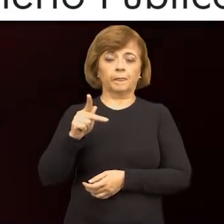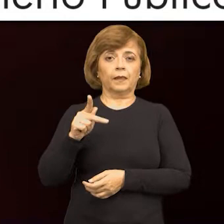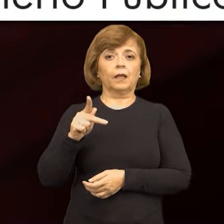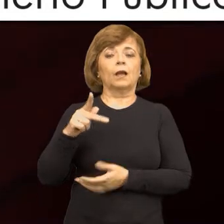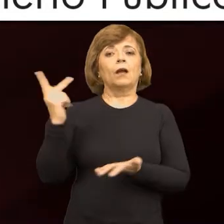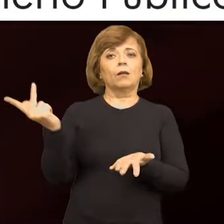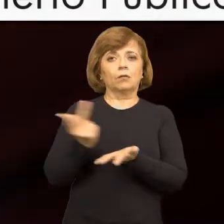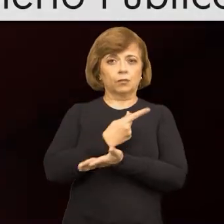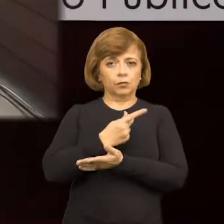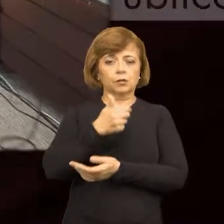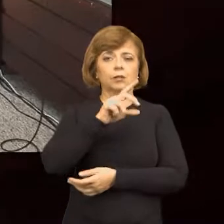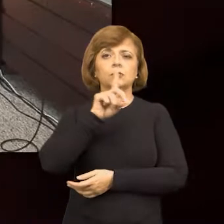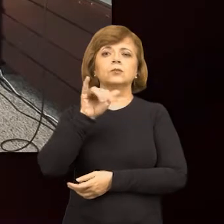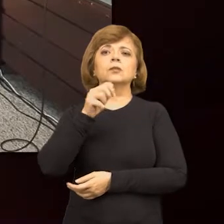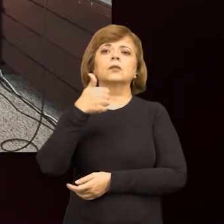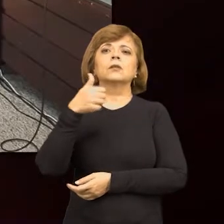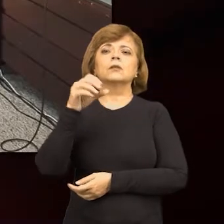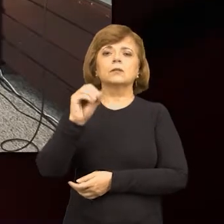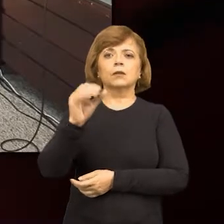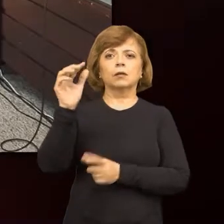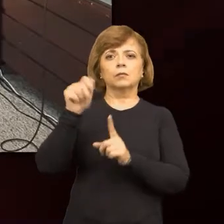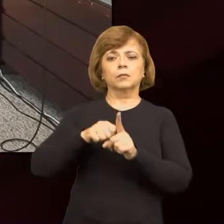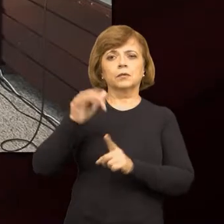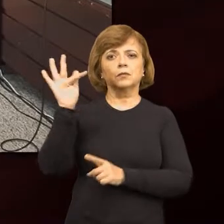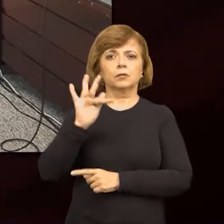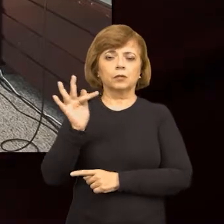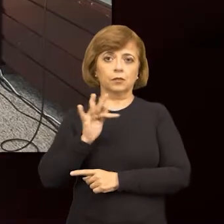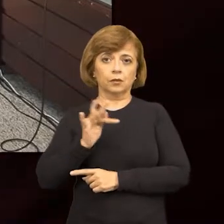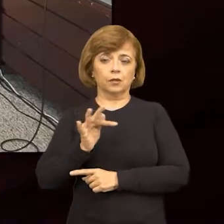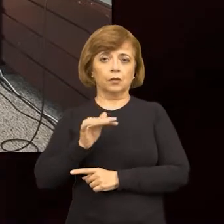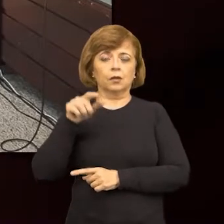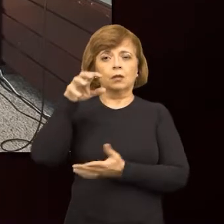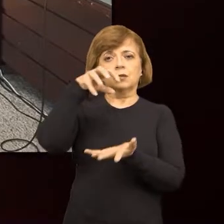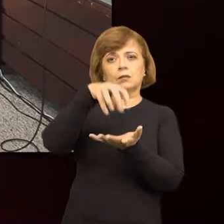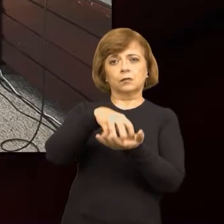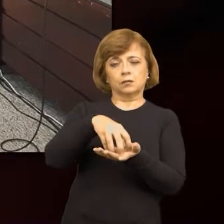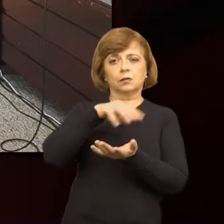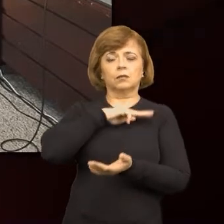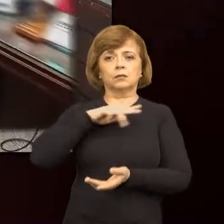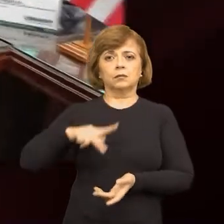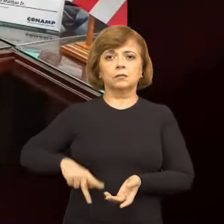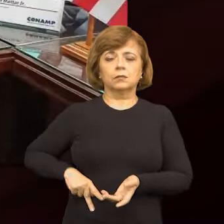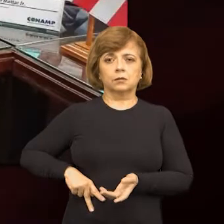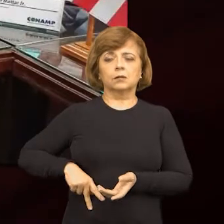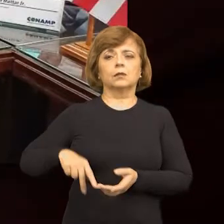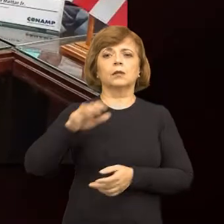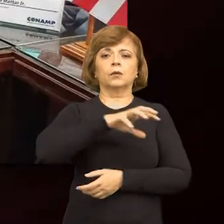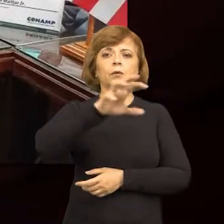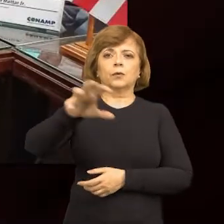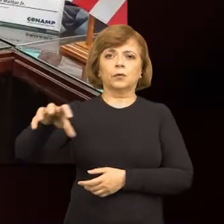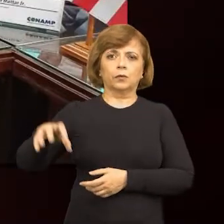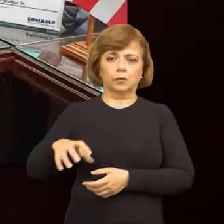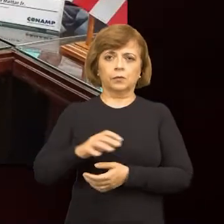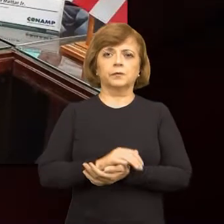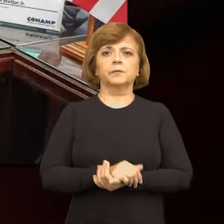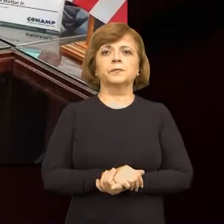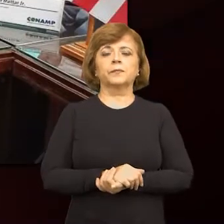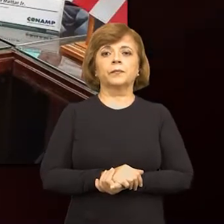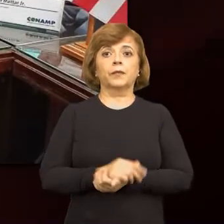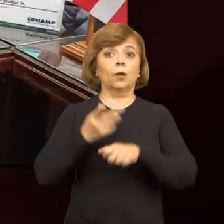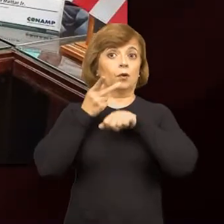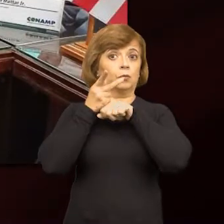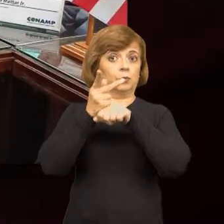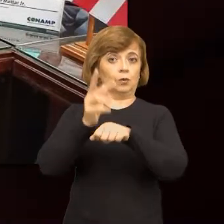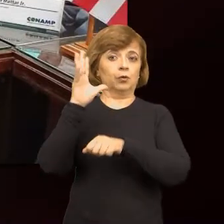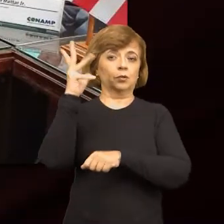10 de fevereiro, na sede do Ministério Público do Distrito Federal e Territórios, MPD-FT. O